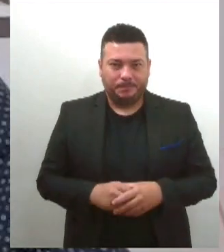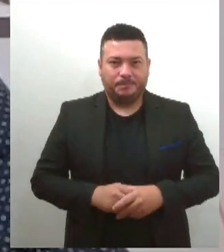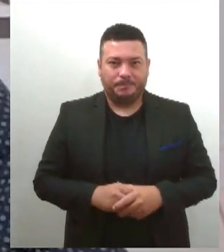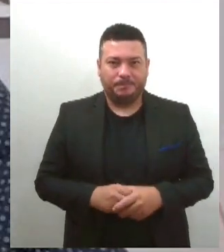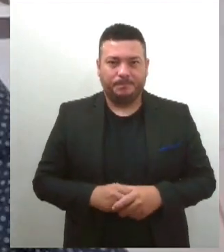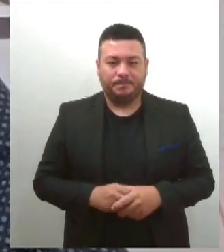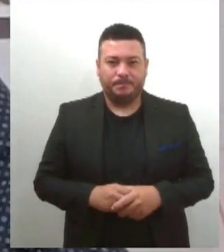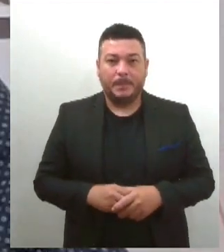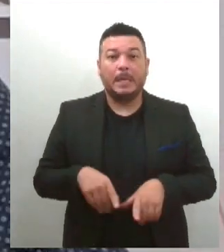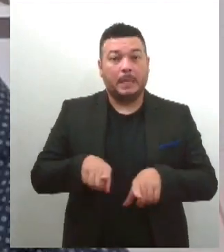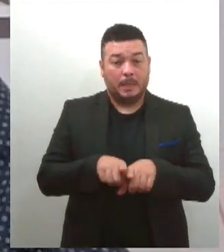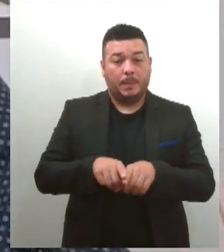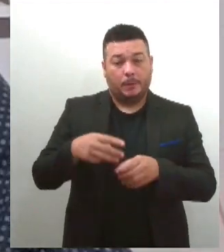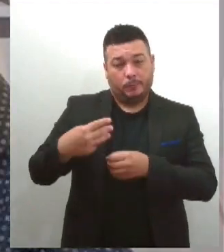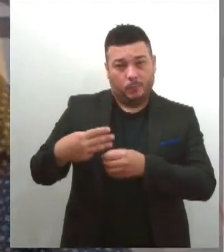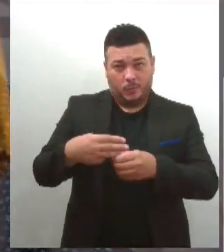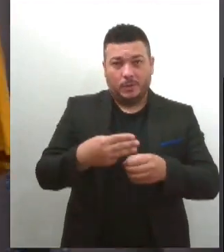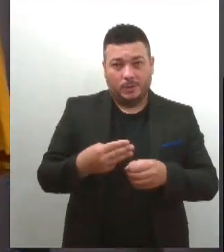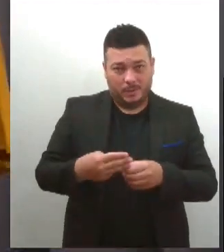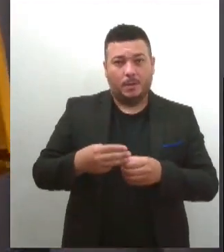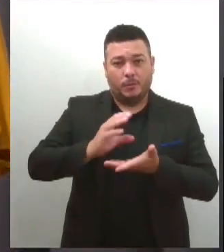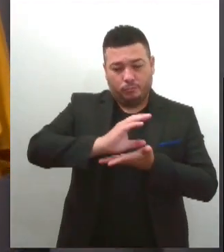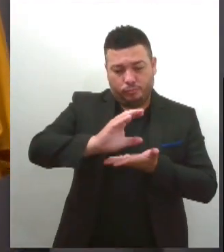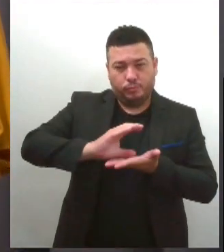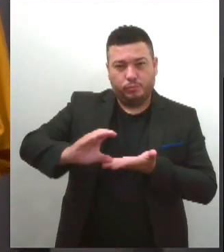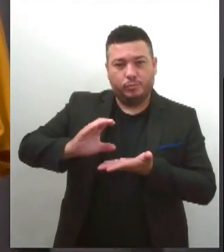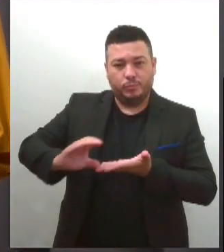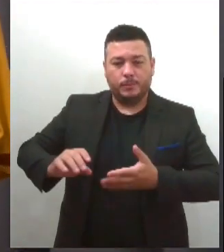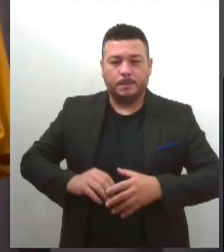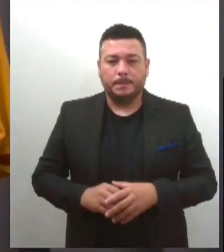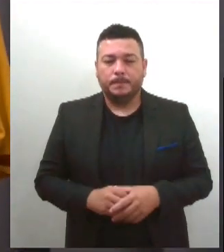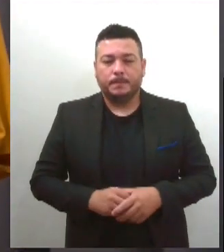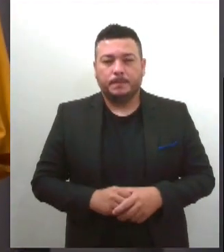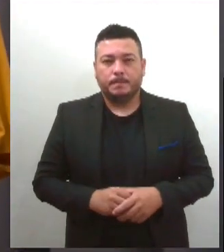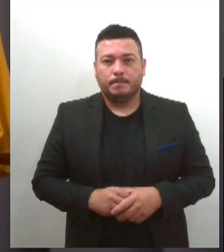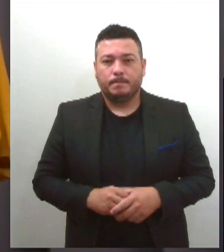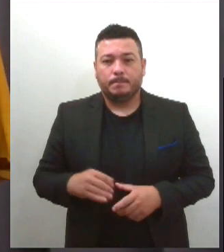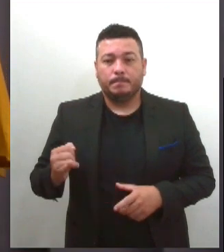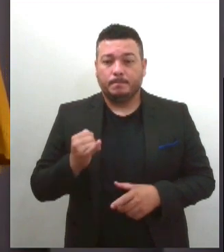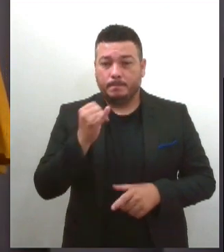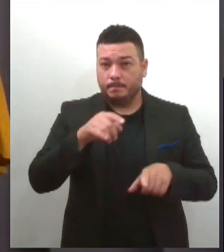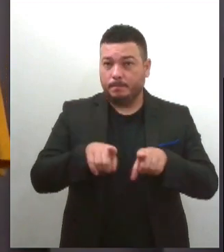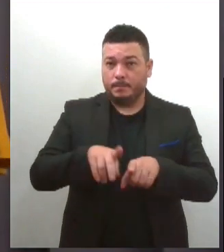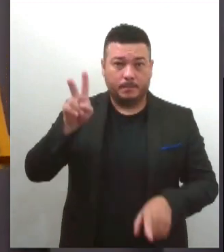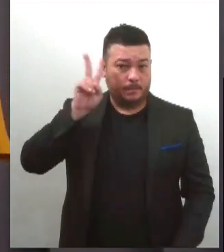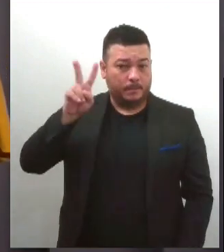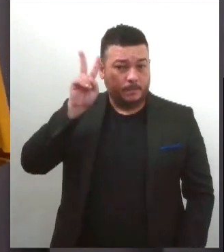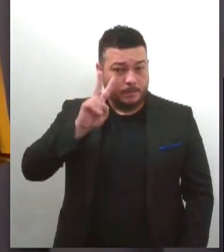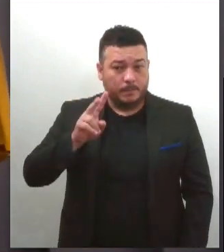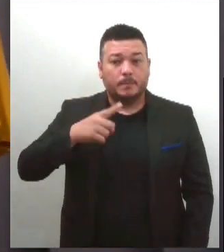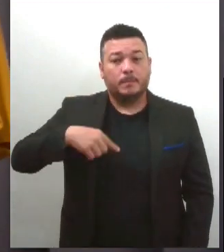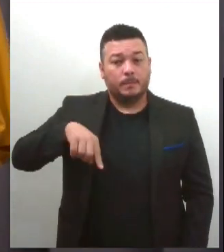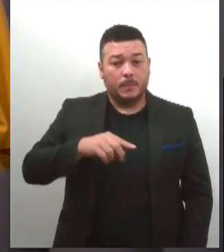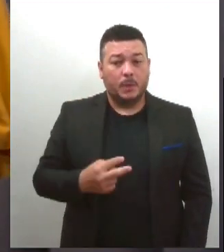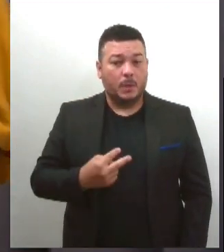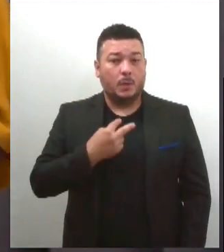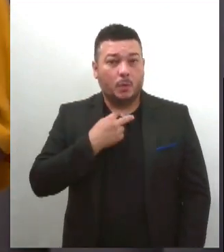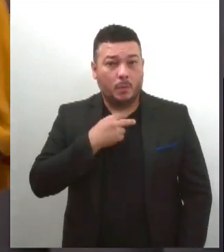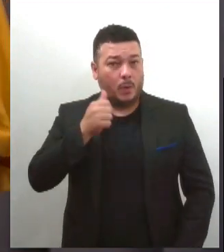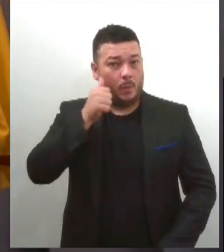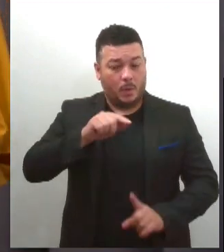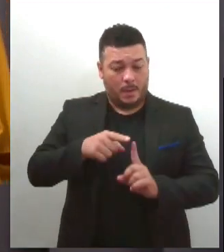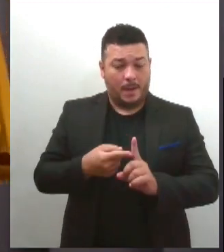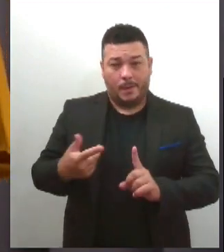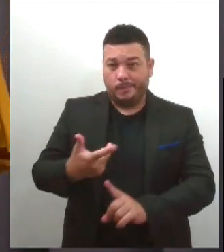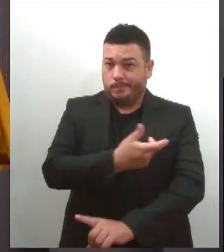que estarão recebendo as doses. Importante também lembrar que as mulheres grávidas também não podem tomar essa dose. Olha, o Núcleo